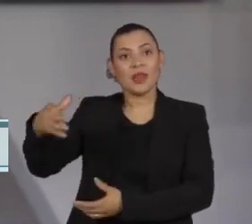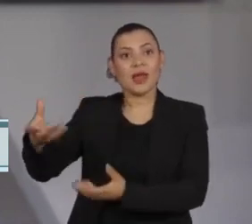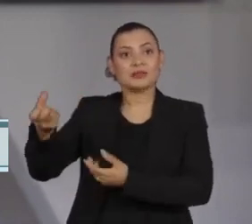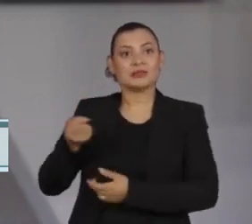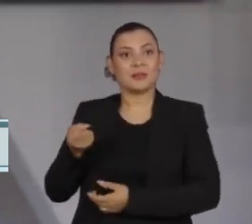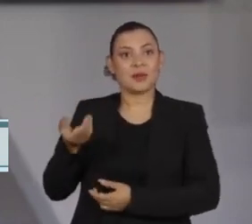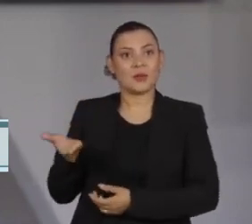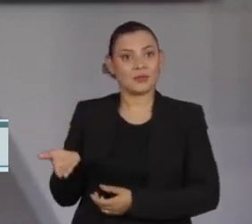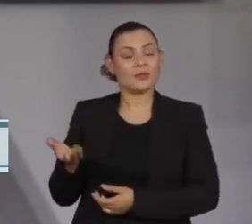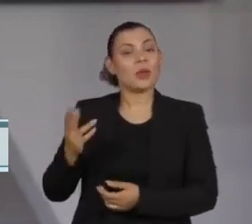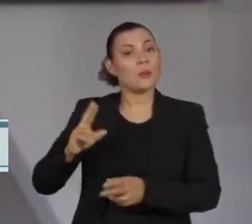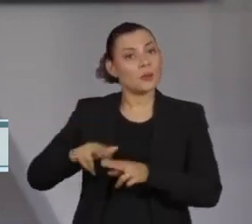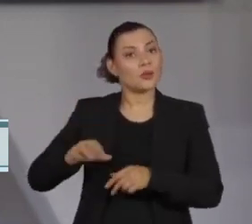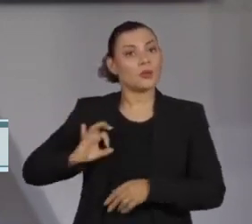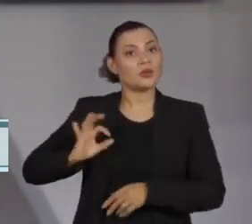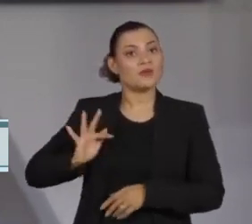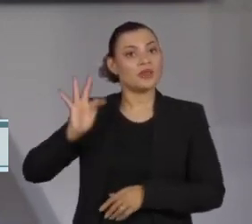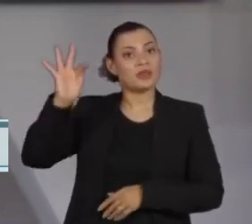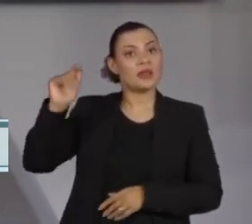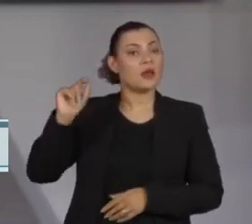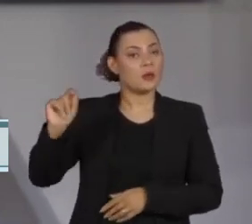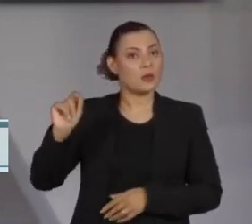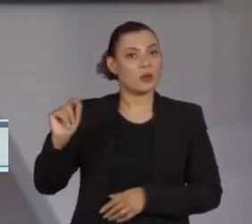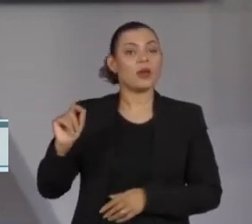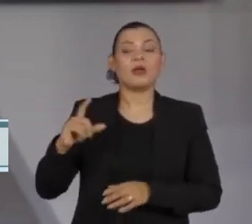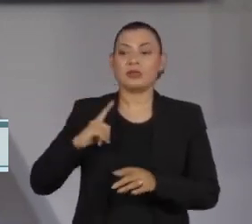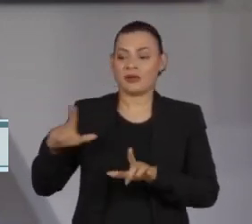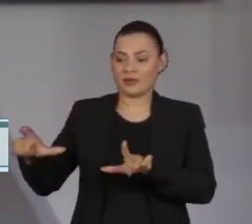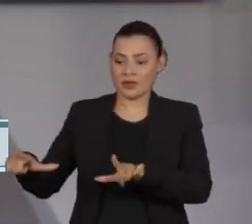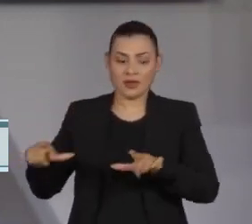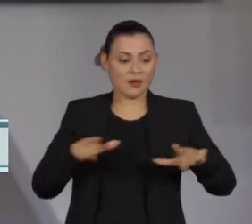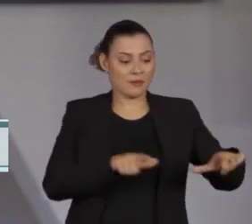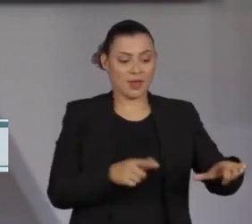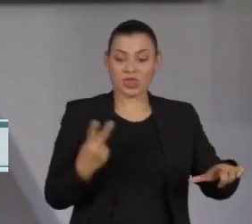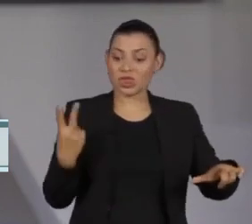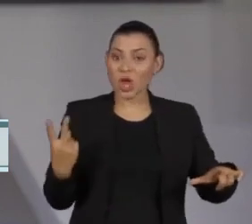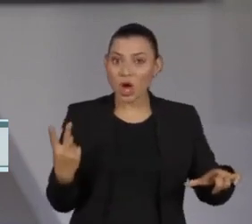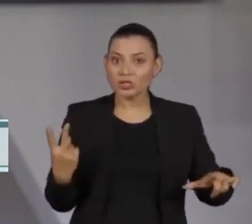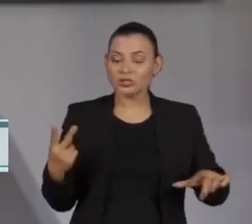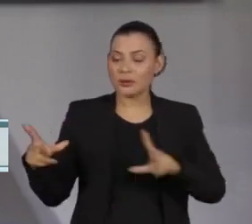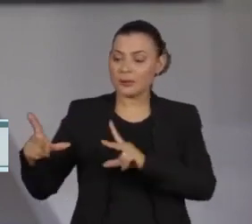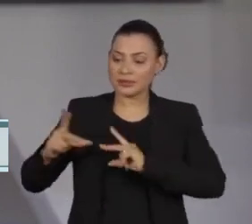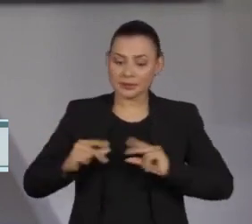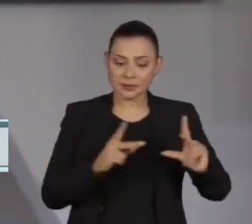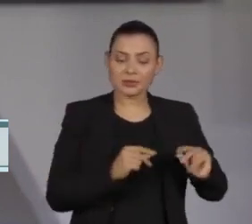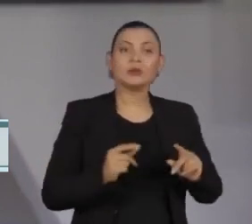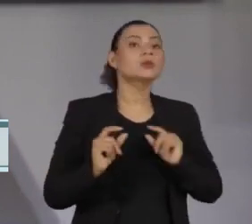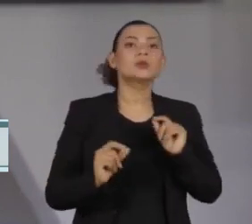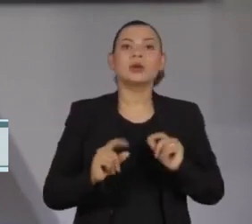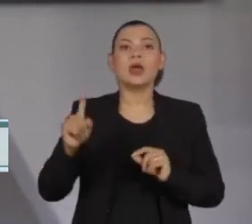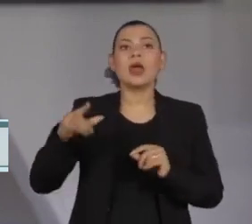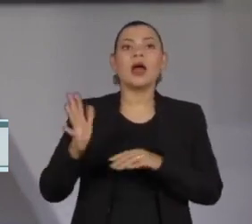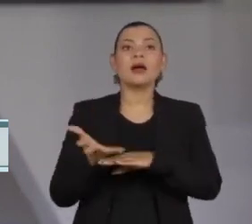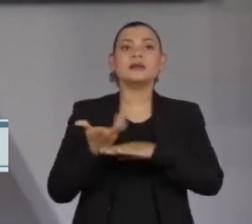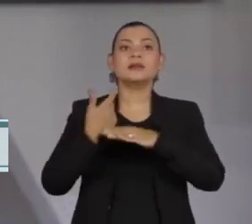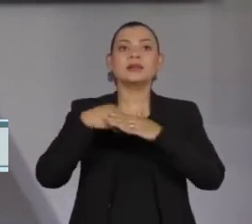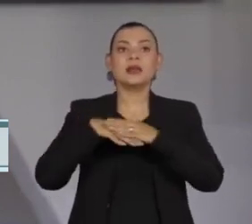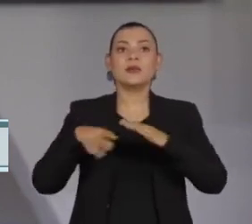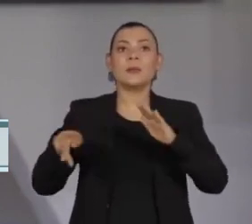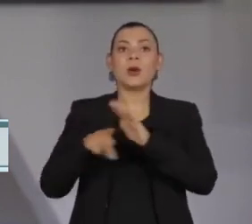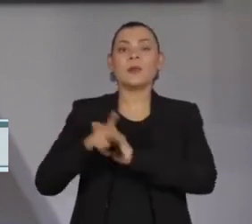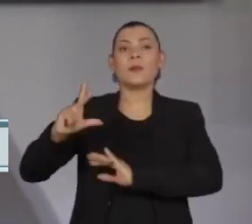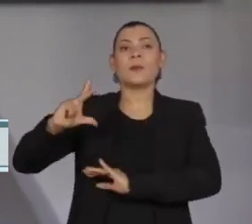A Polícia Federal descobriu que esse segundo conjunto de joias sauditas foi listado como acervo de bens